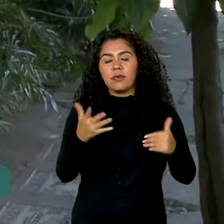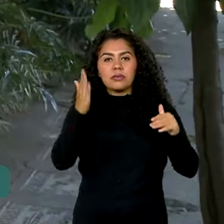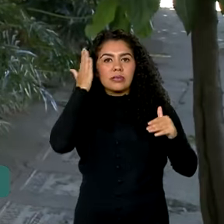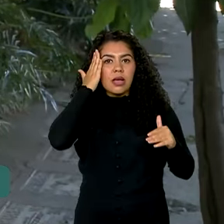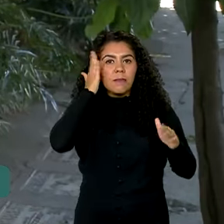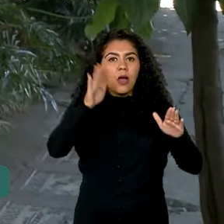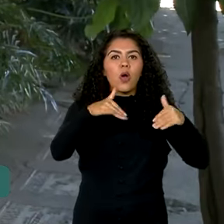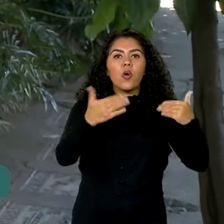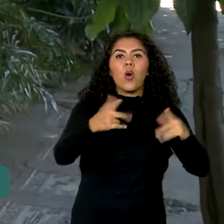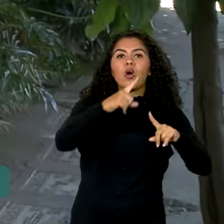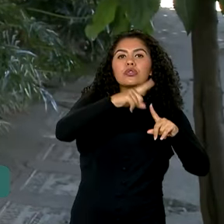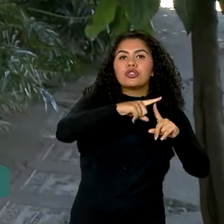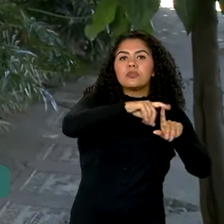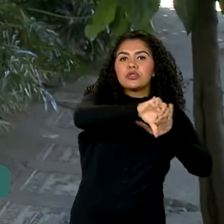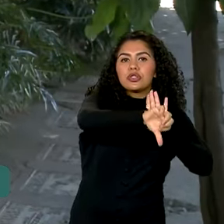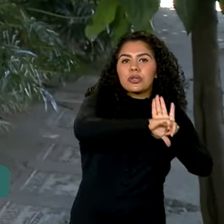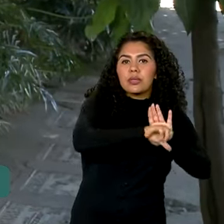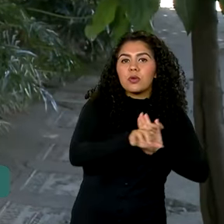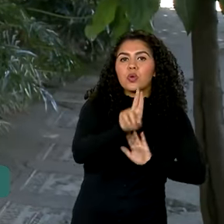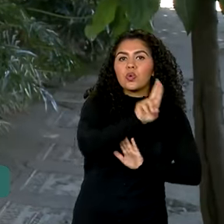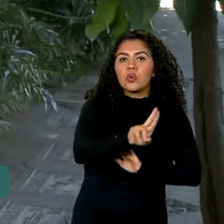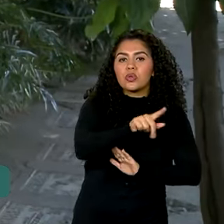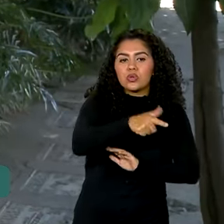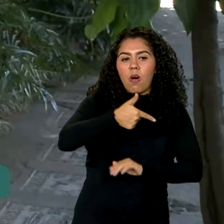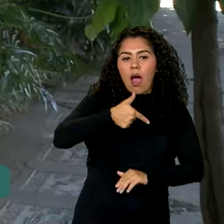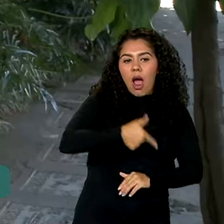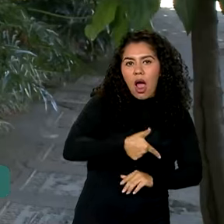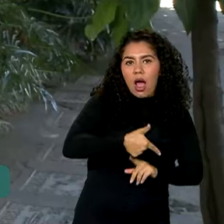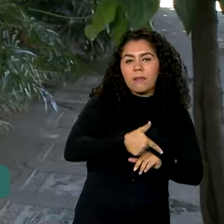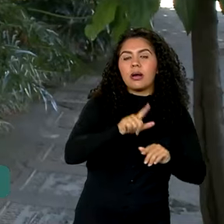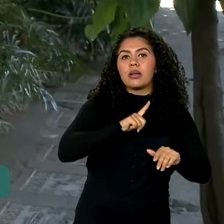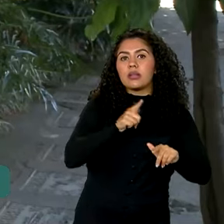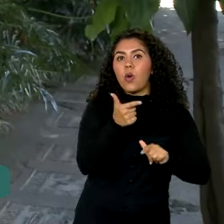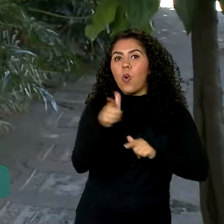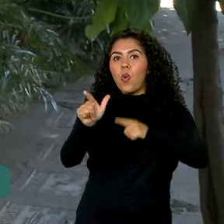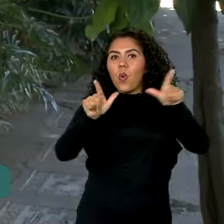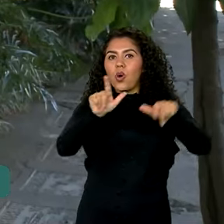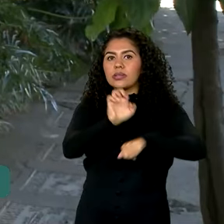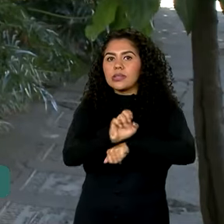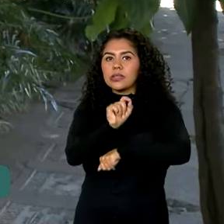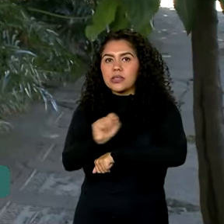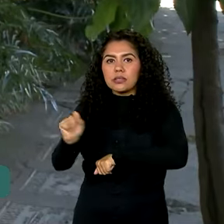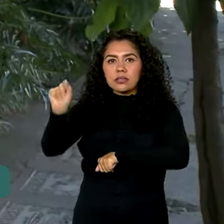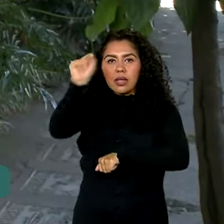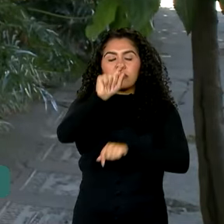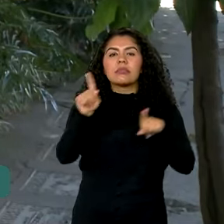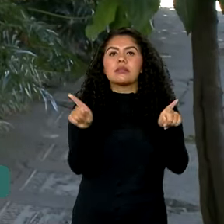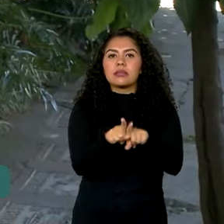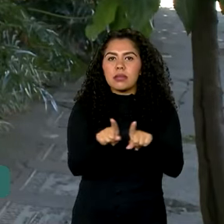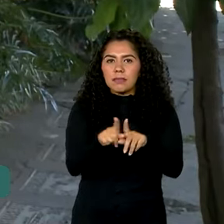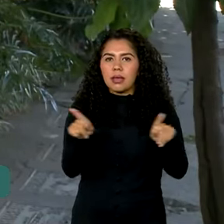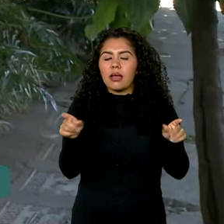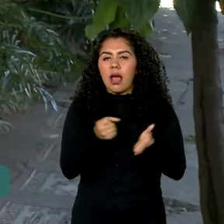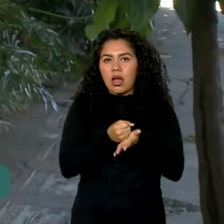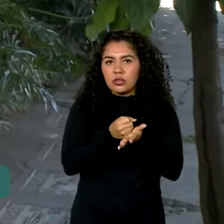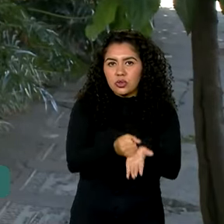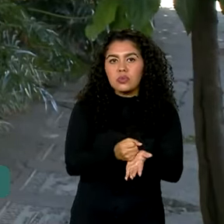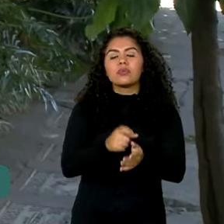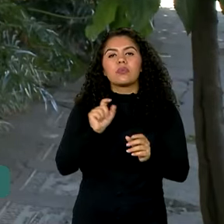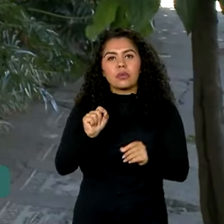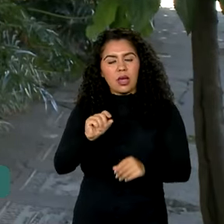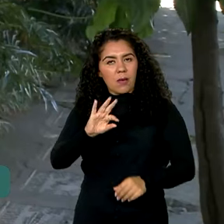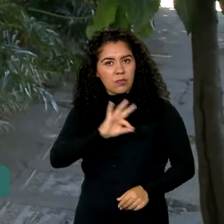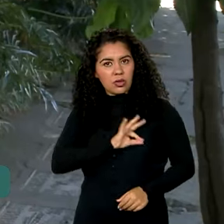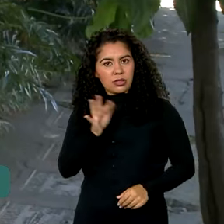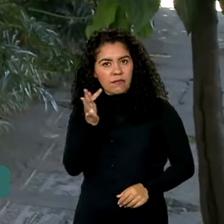cometidos com a mesma arma em diferentes estados. Isso ajuda, inclusive, na integração da Polícia Federal